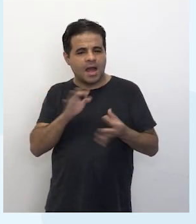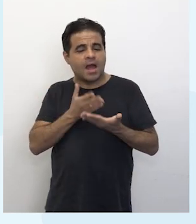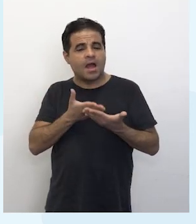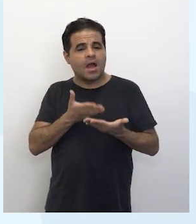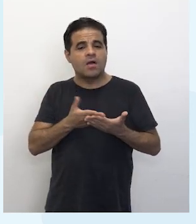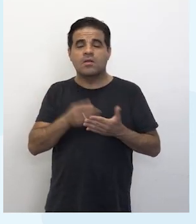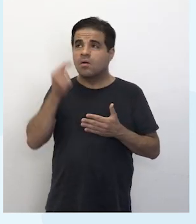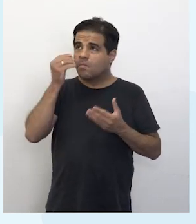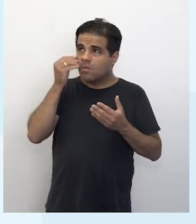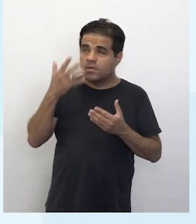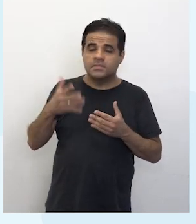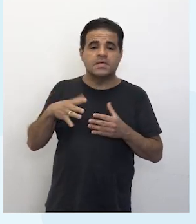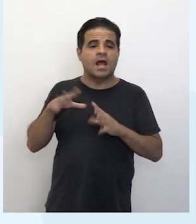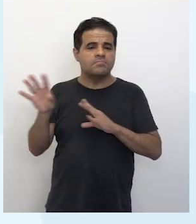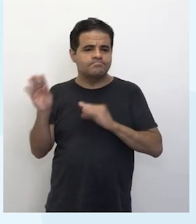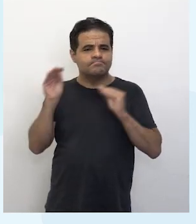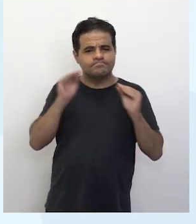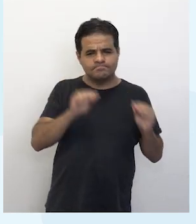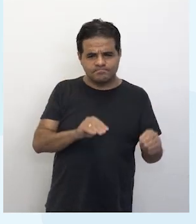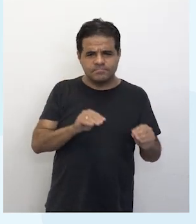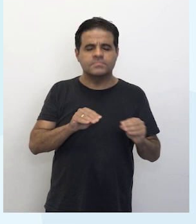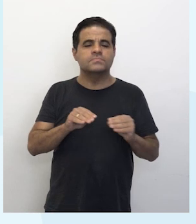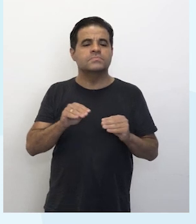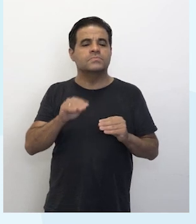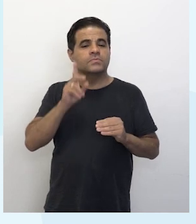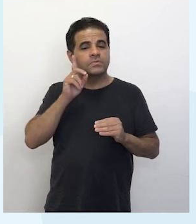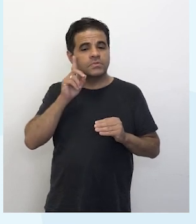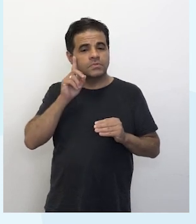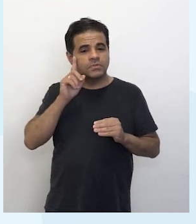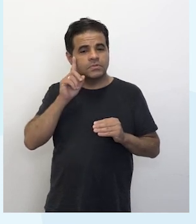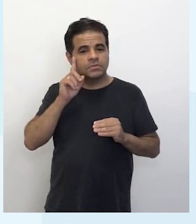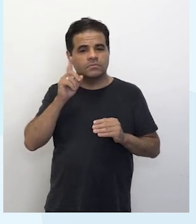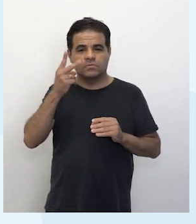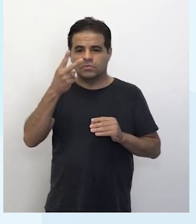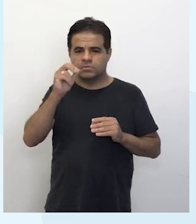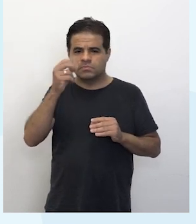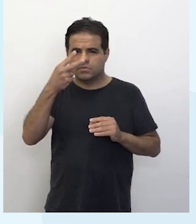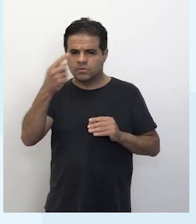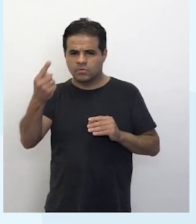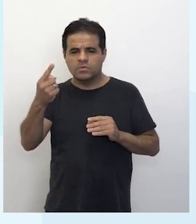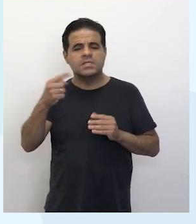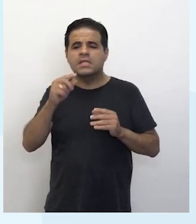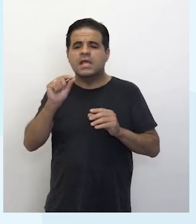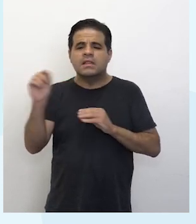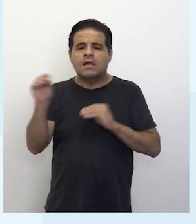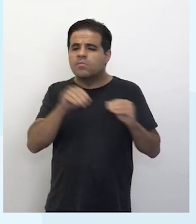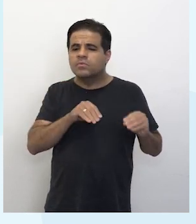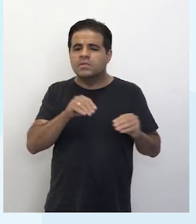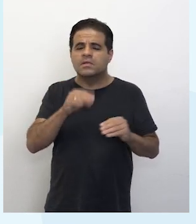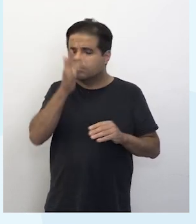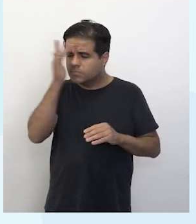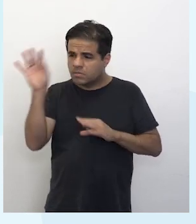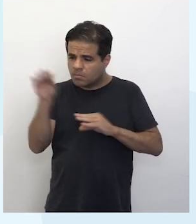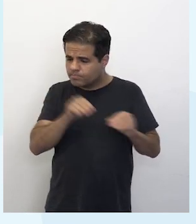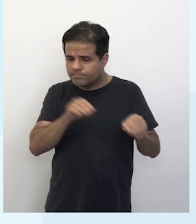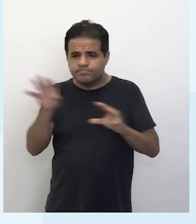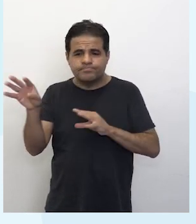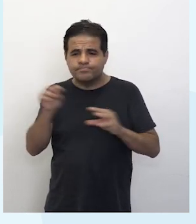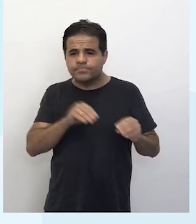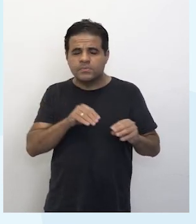imigração e os refugiados no Brasil de 2012 a 2018. Quem são, quem é que está mudando, quem é o estrangeiro no Brasil?